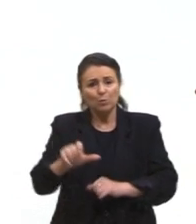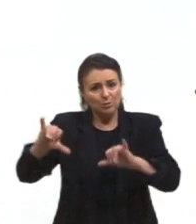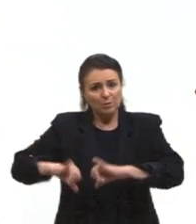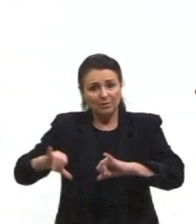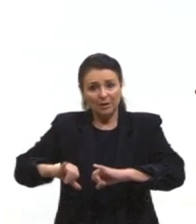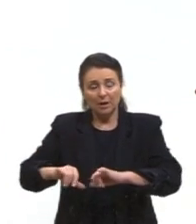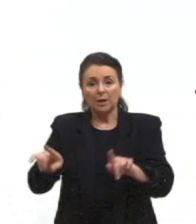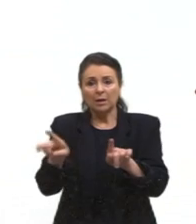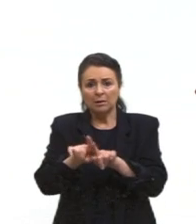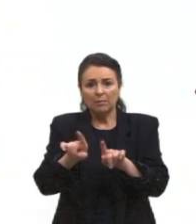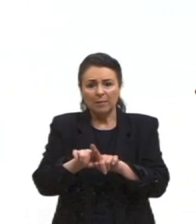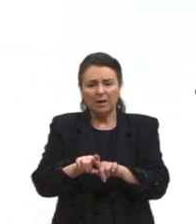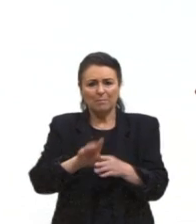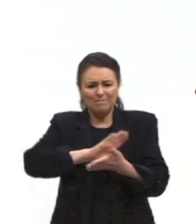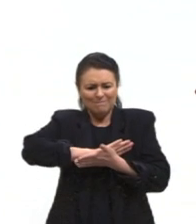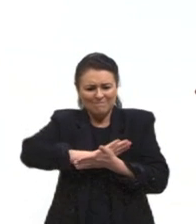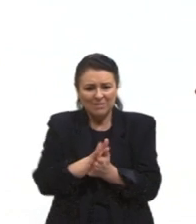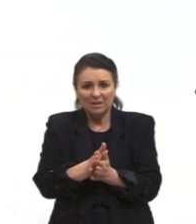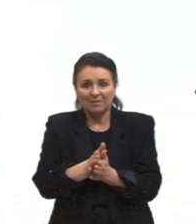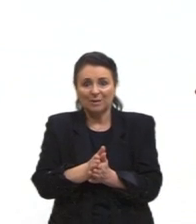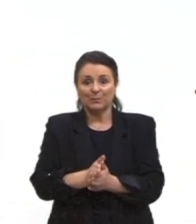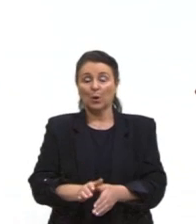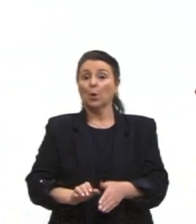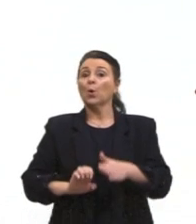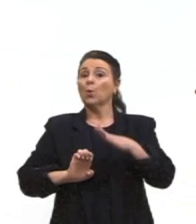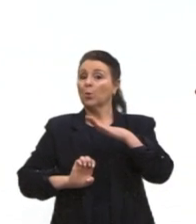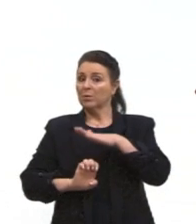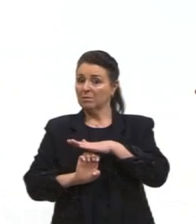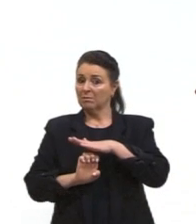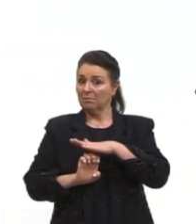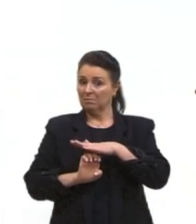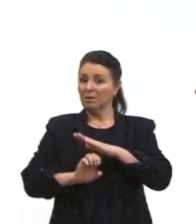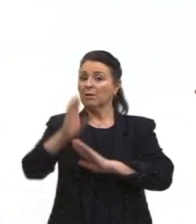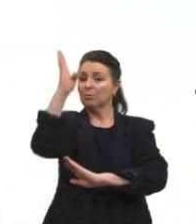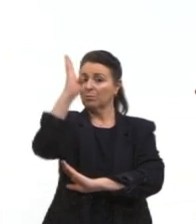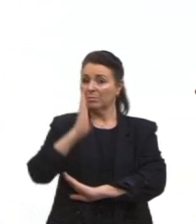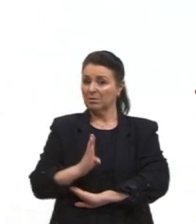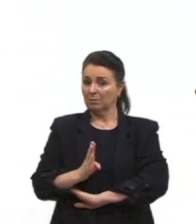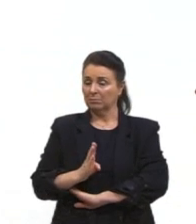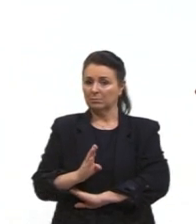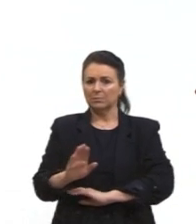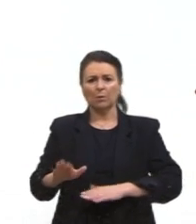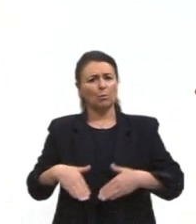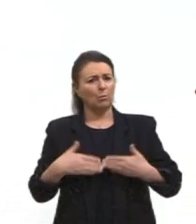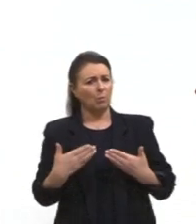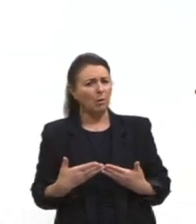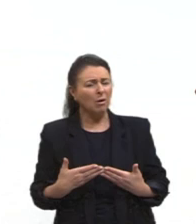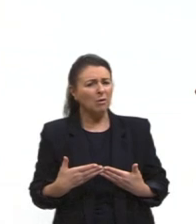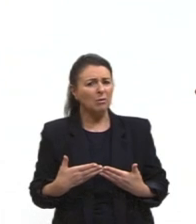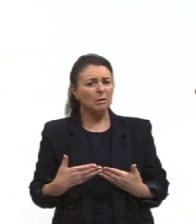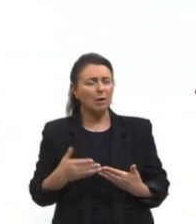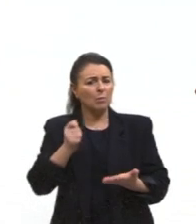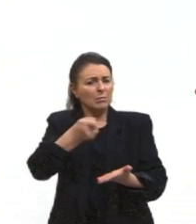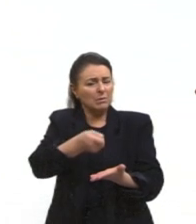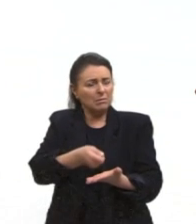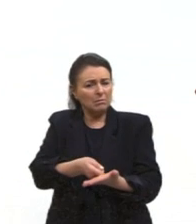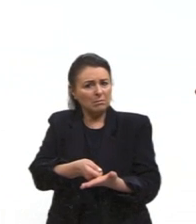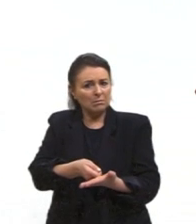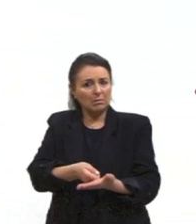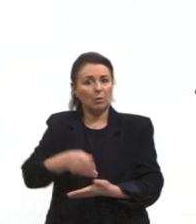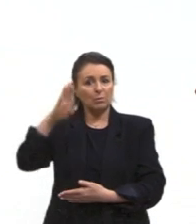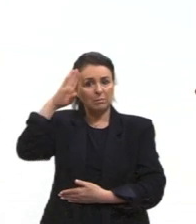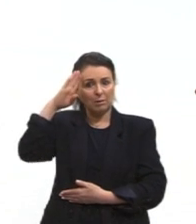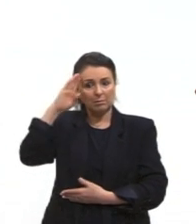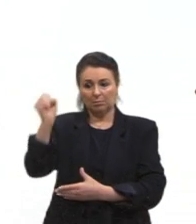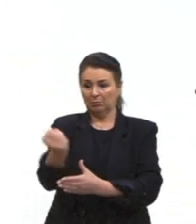executadas. Então, o Estado brasileiro, os militares, qual é o dever dos militares? Defender a nação, defender o